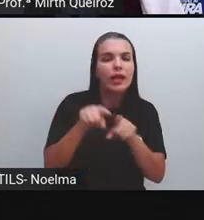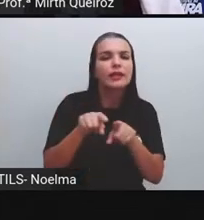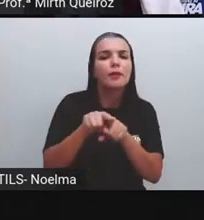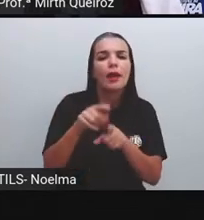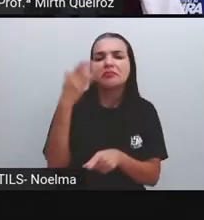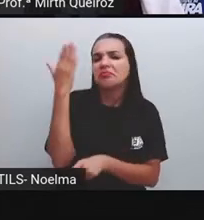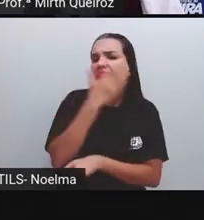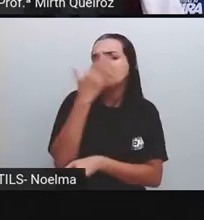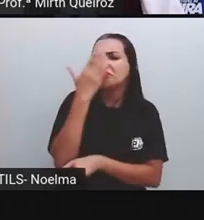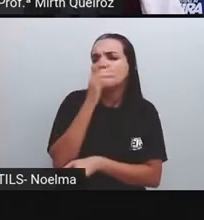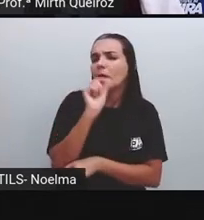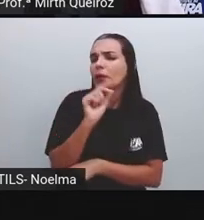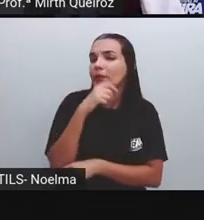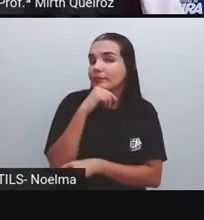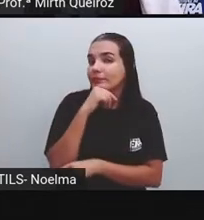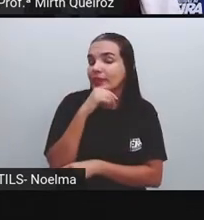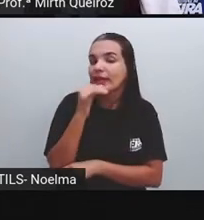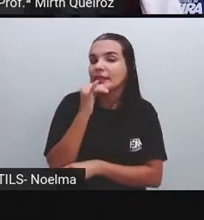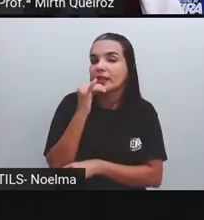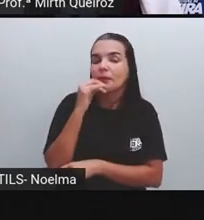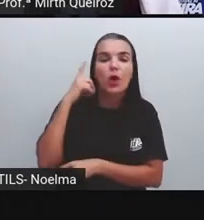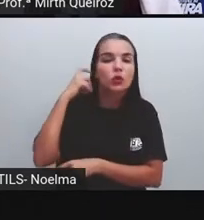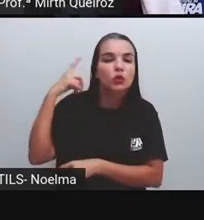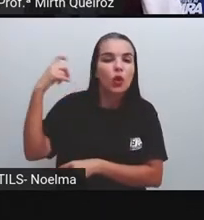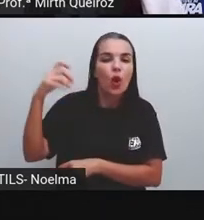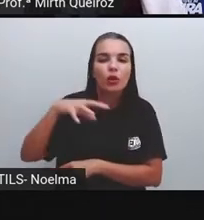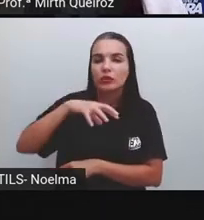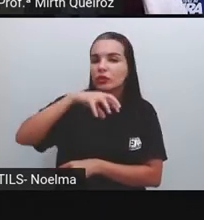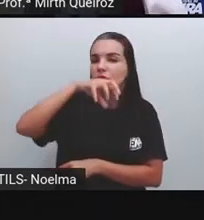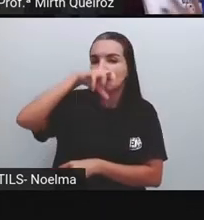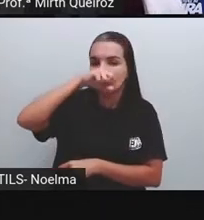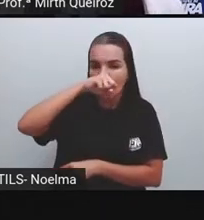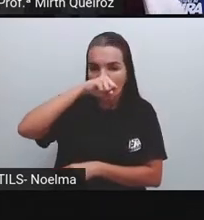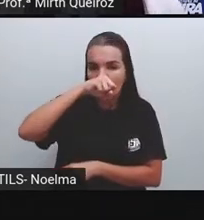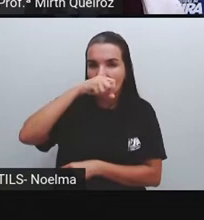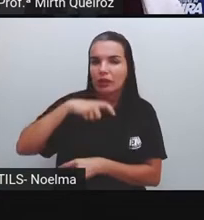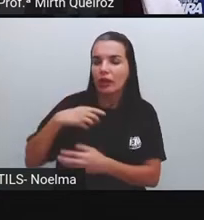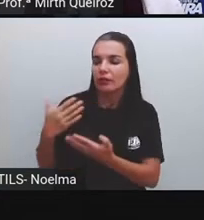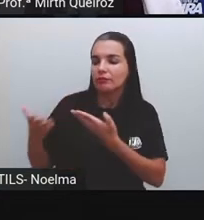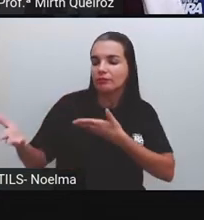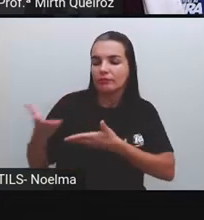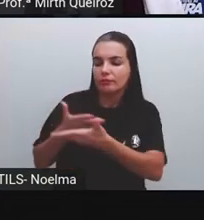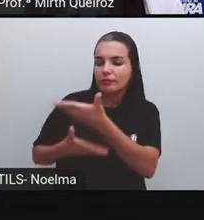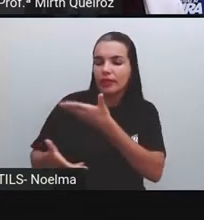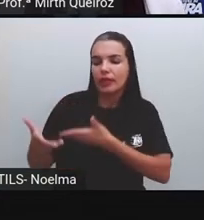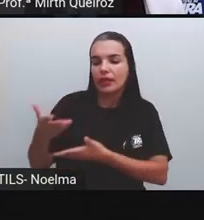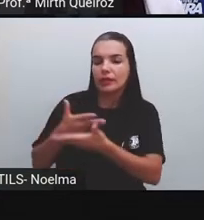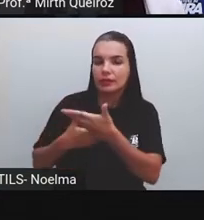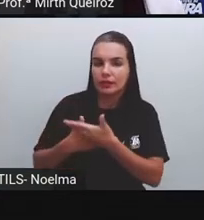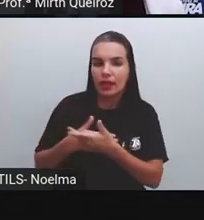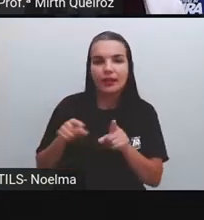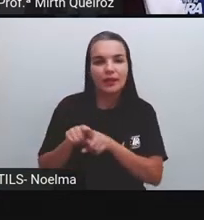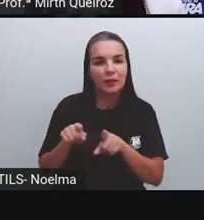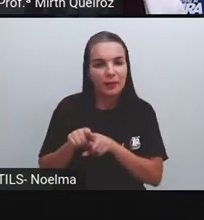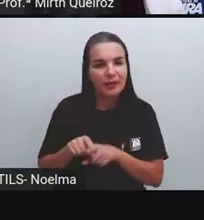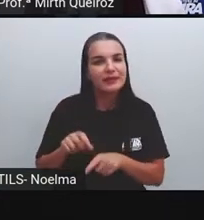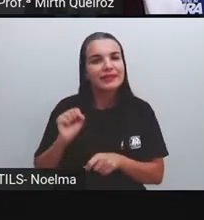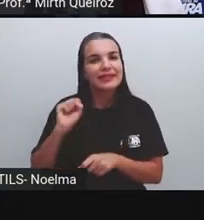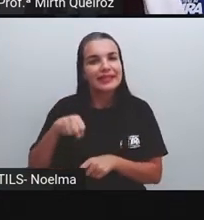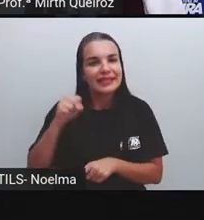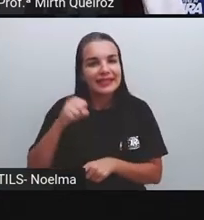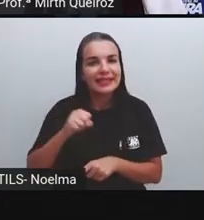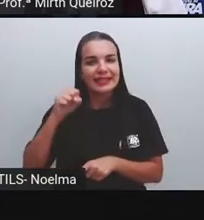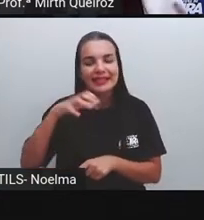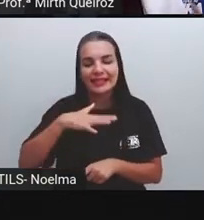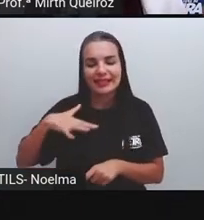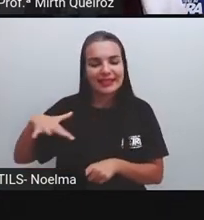invisíveis, como, por exemplo, os sons, cheiros, a relação entre as pessoas. Isso é chamado de espaço geográfico. Então,